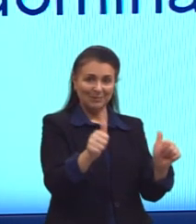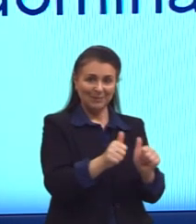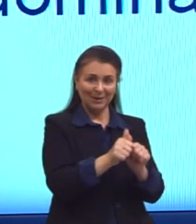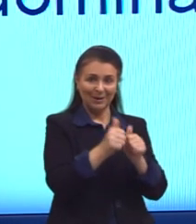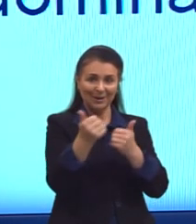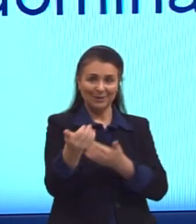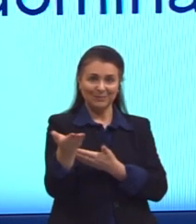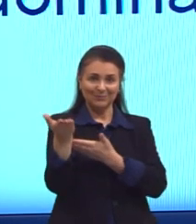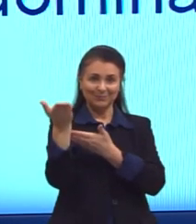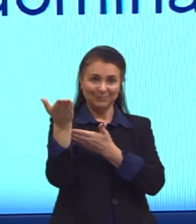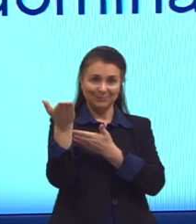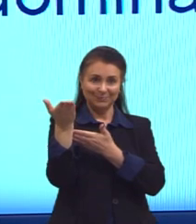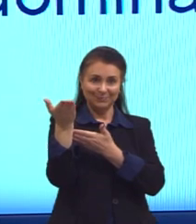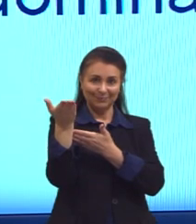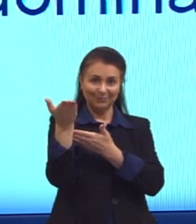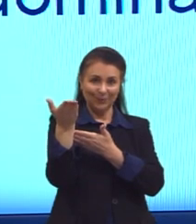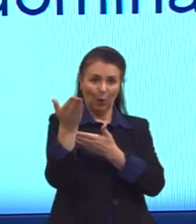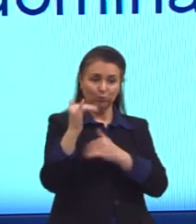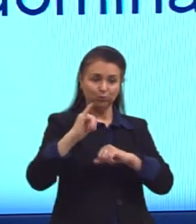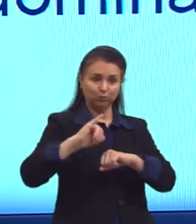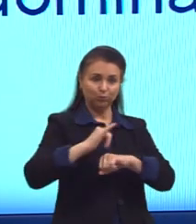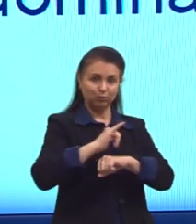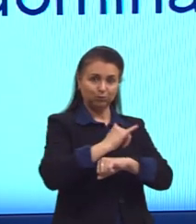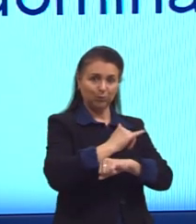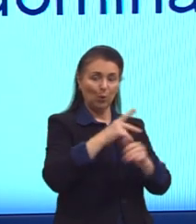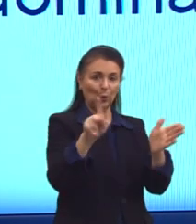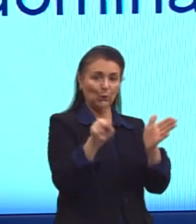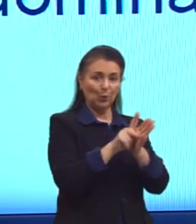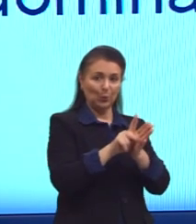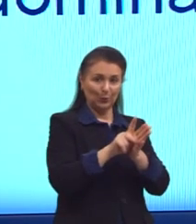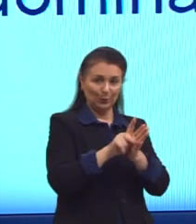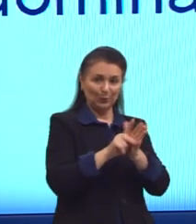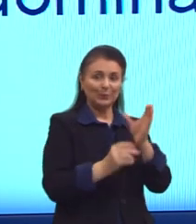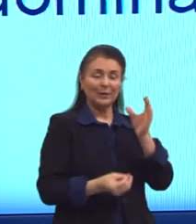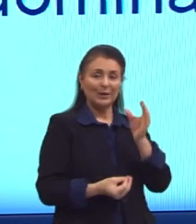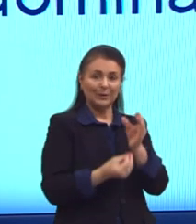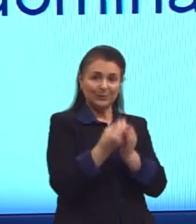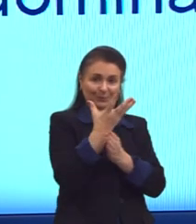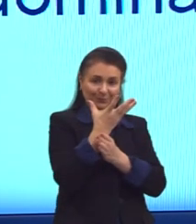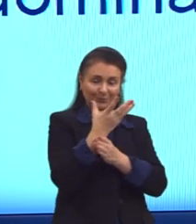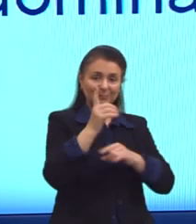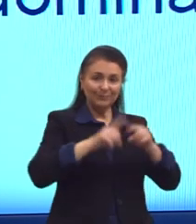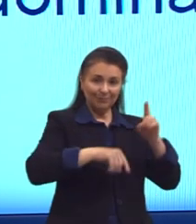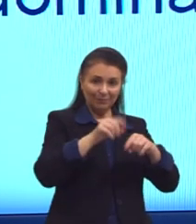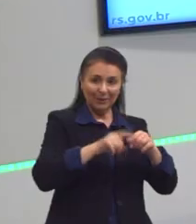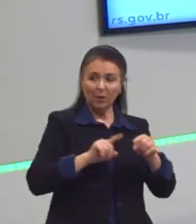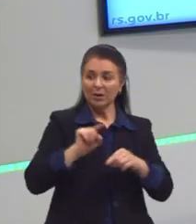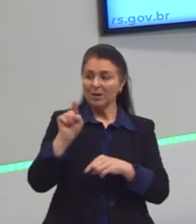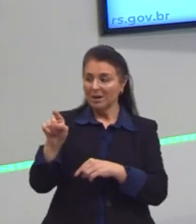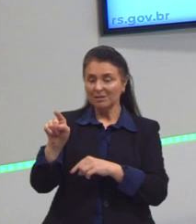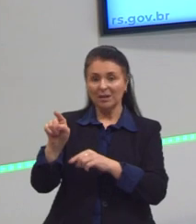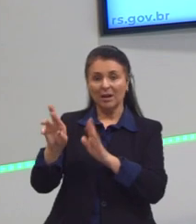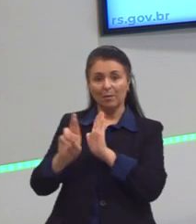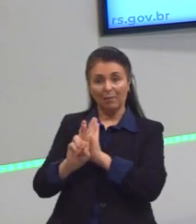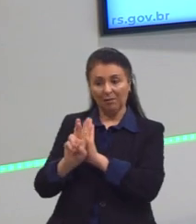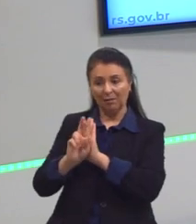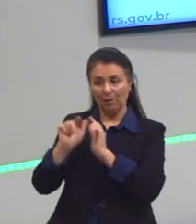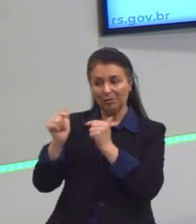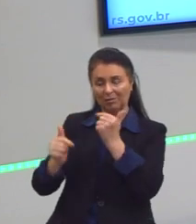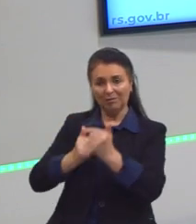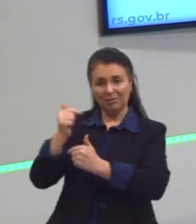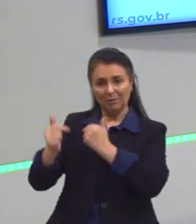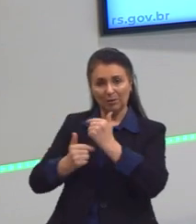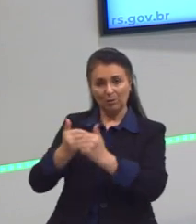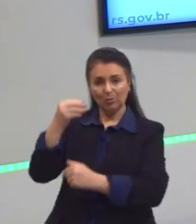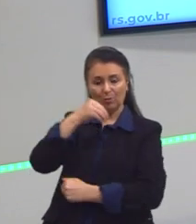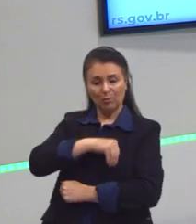poderio econômico, e os empregados sempre mirradinhos, os trabalhadores, que também representam o salário, que nós já vimos isso